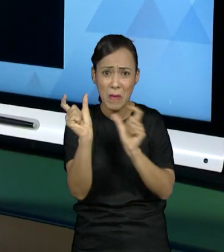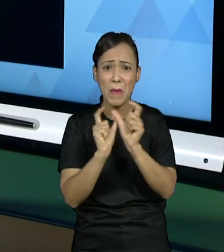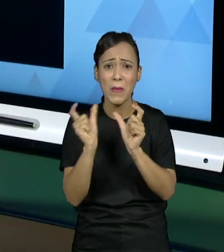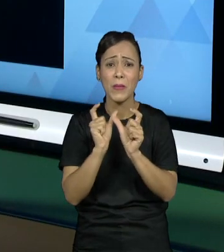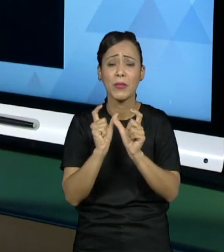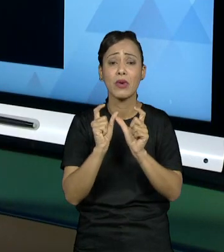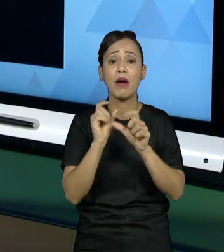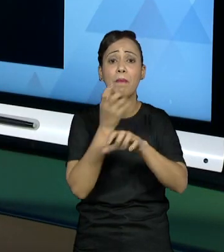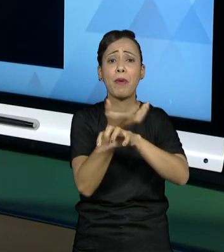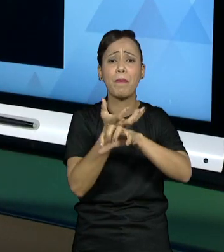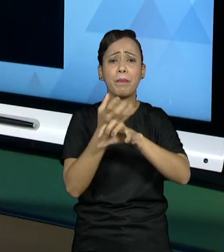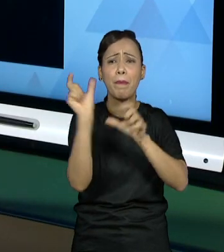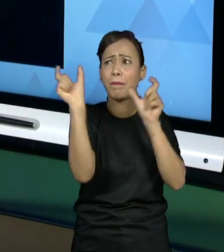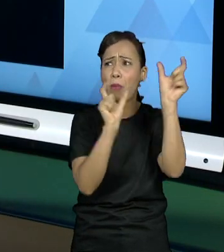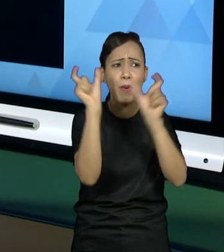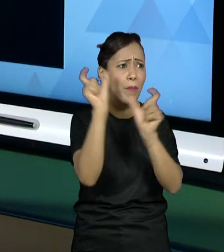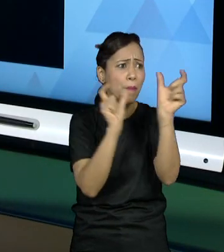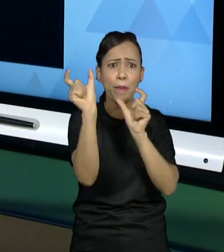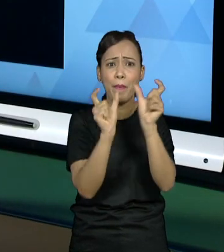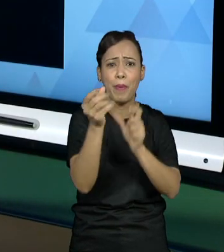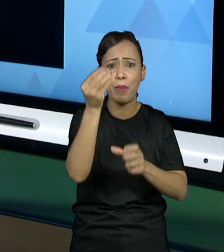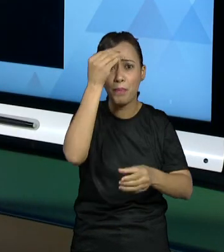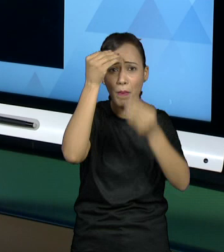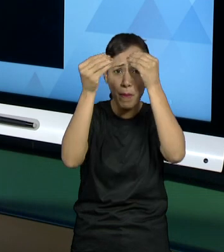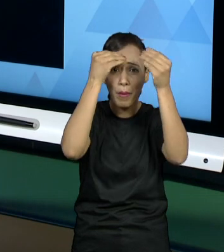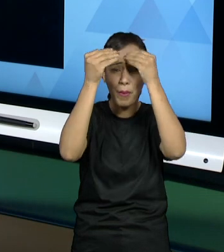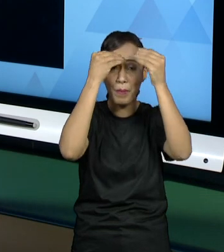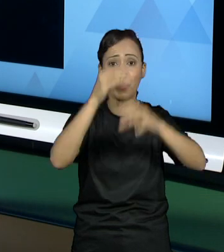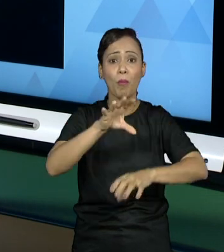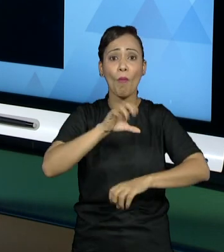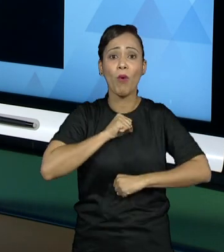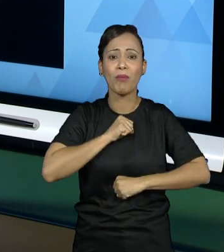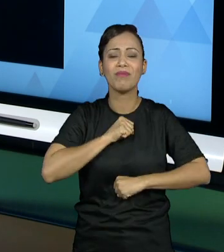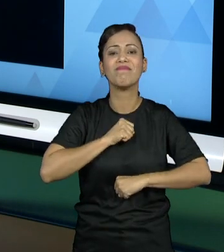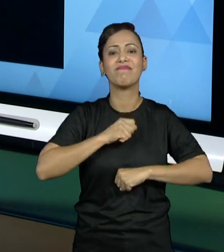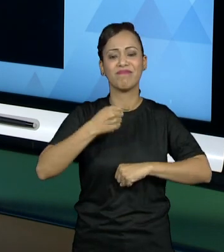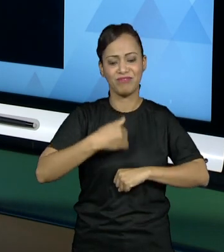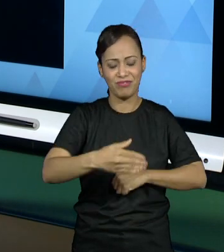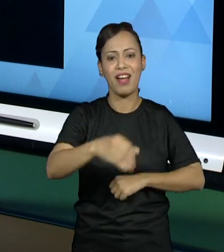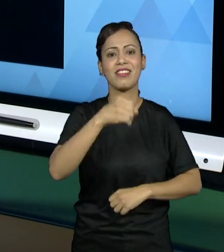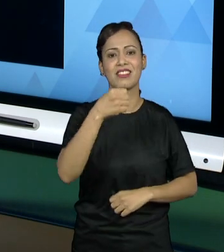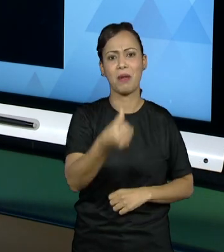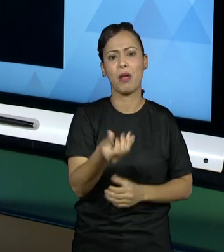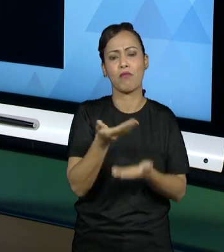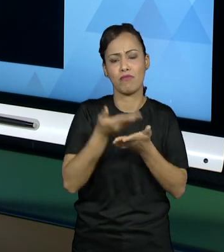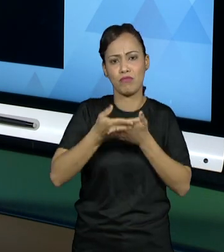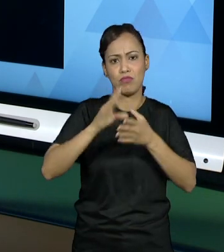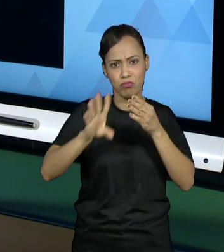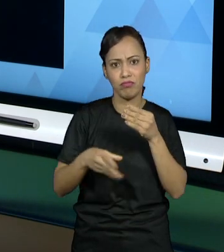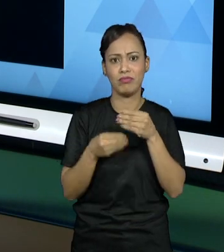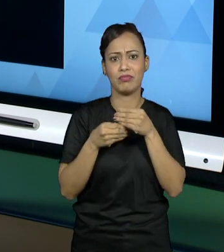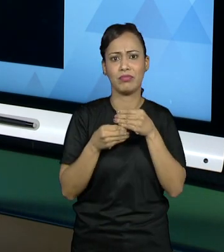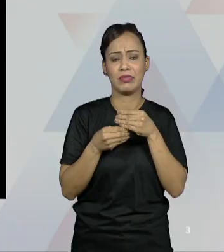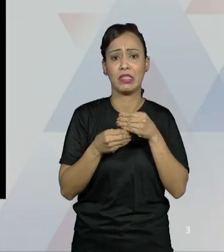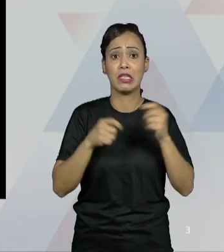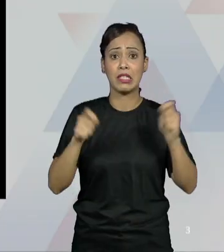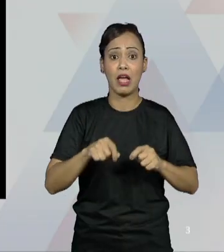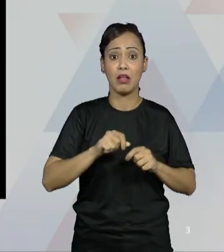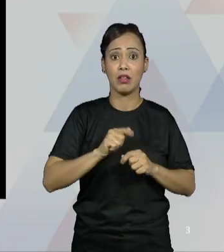curso e que você ainda vai estar cursando no próximo semestre. Então, a gente tem o evento, licitações,